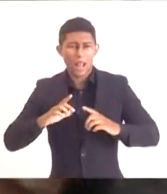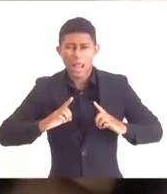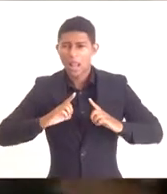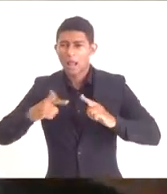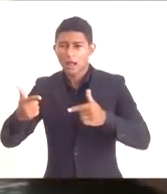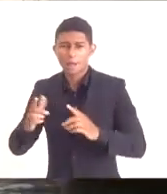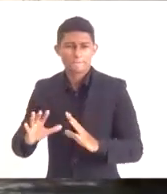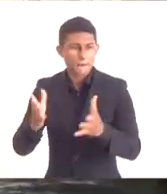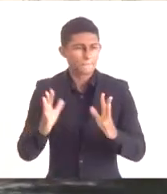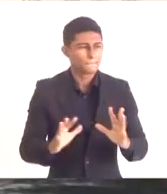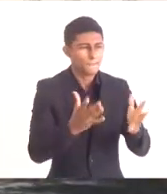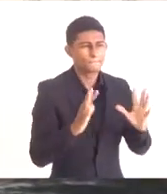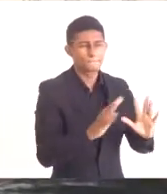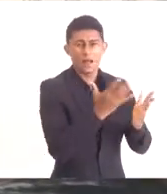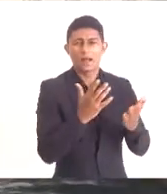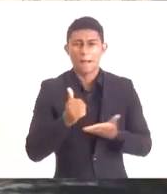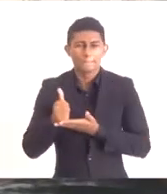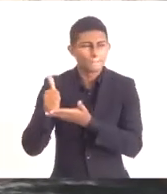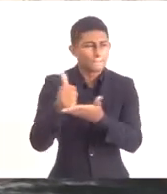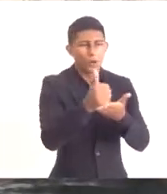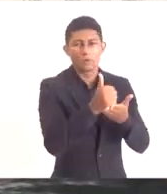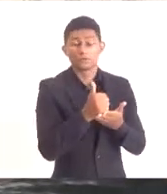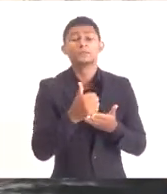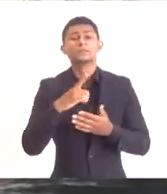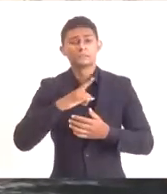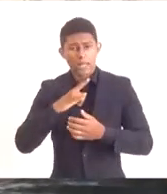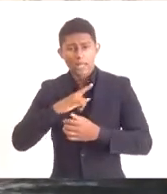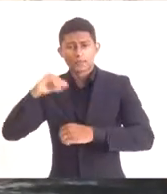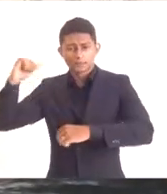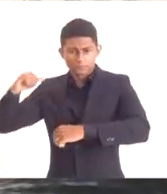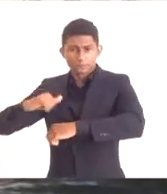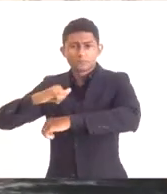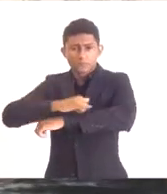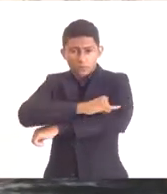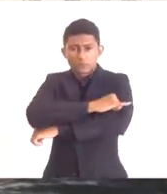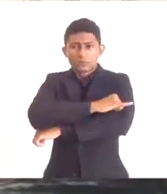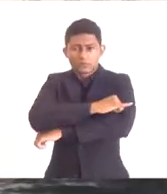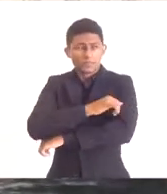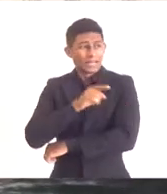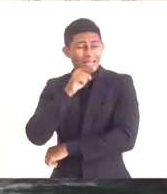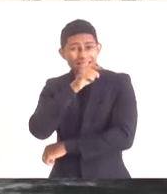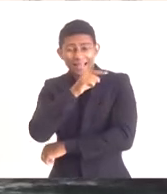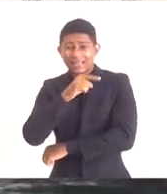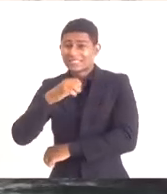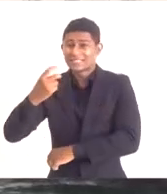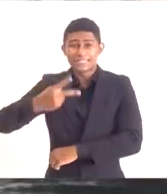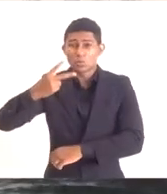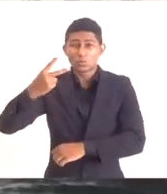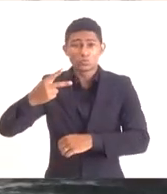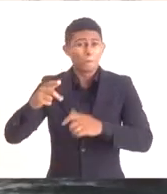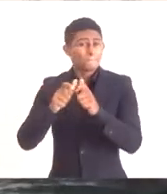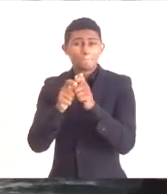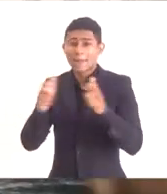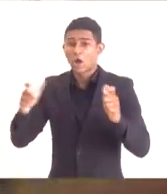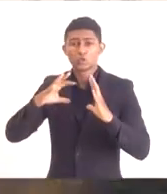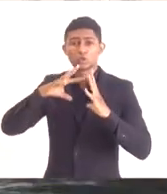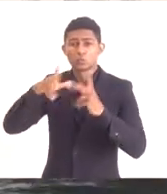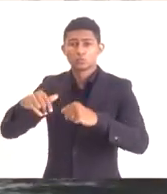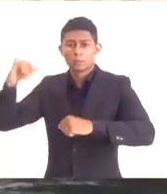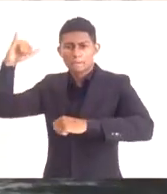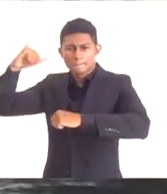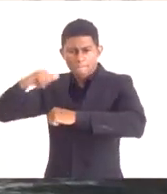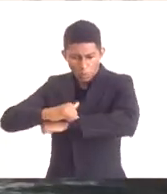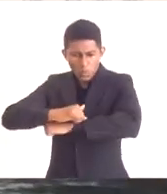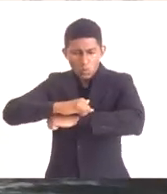Nós temos uma boa representatividade de cargas. Nesse momento, está posado o segundo maior cargueiro do mundo lá no aeroporto, descendo cargas